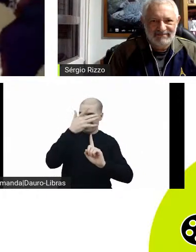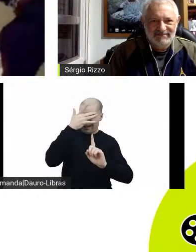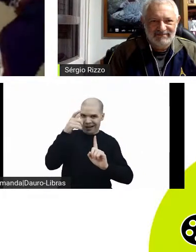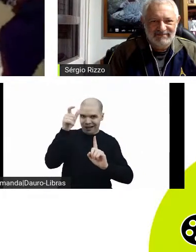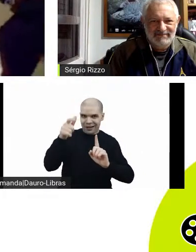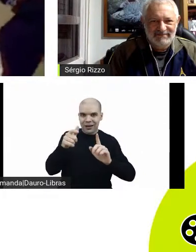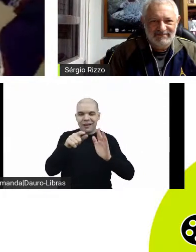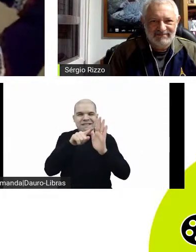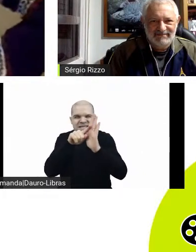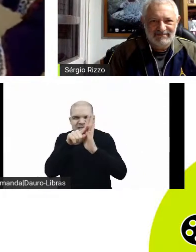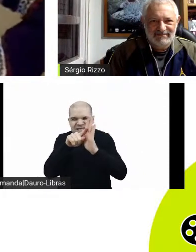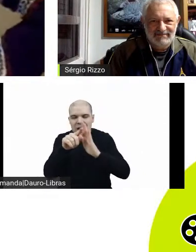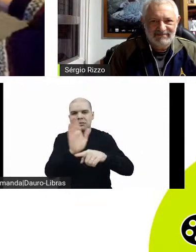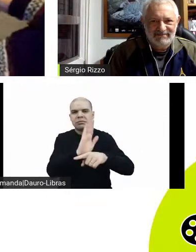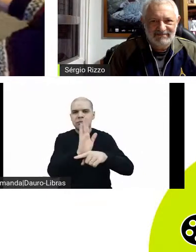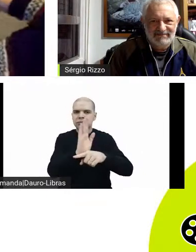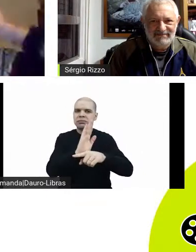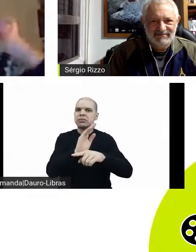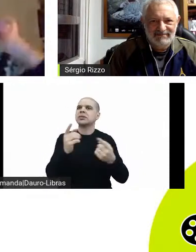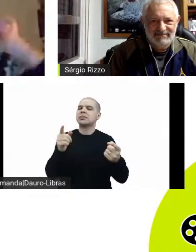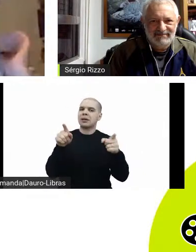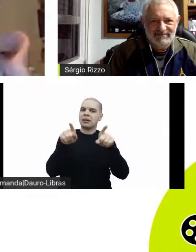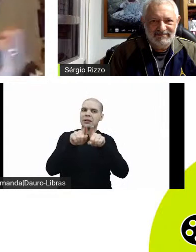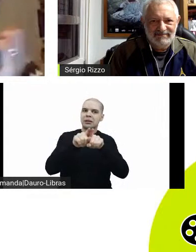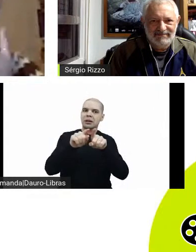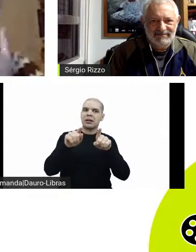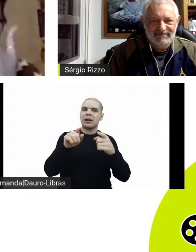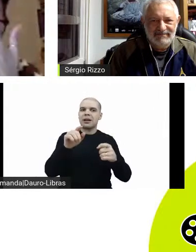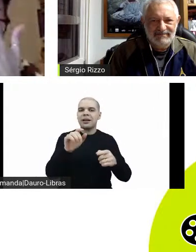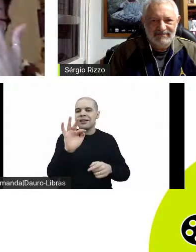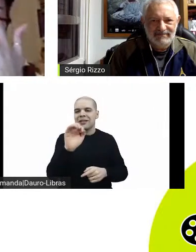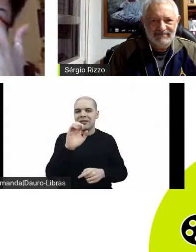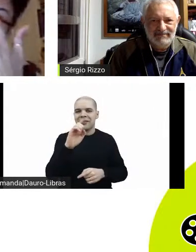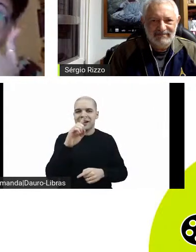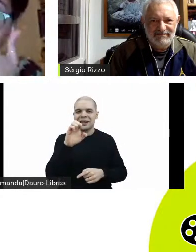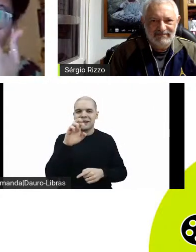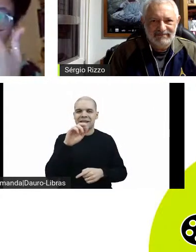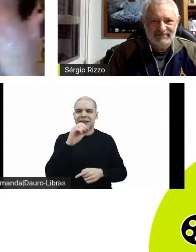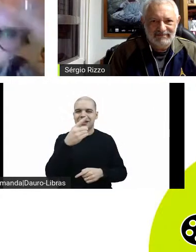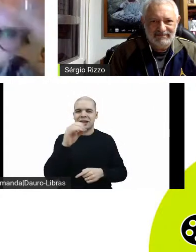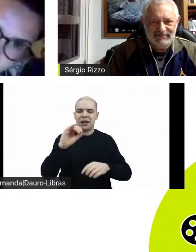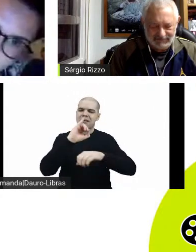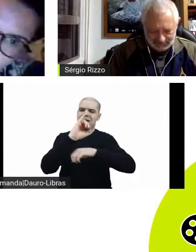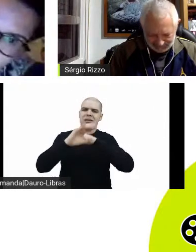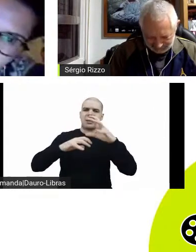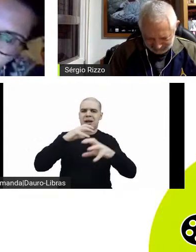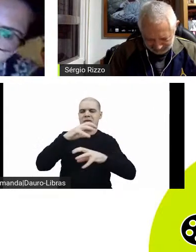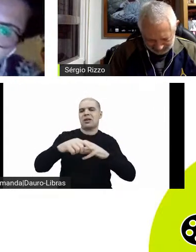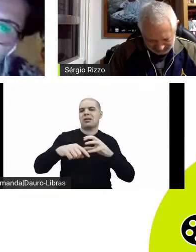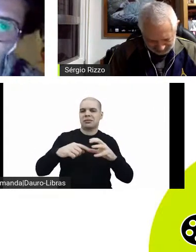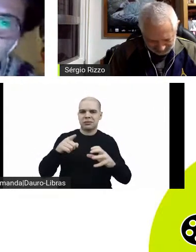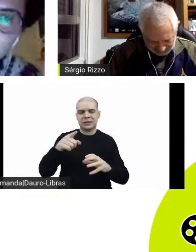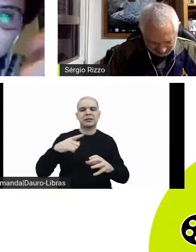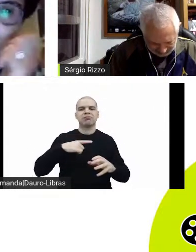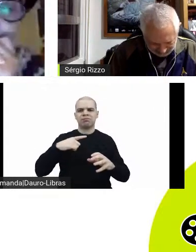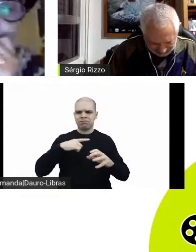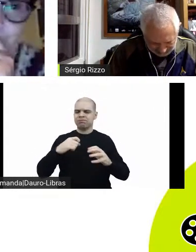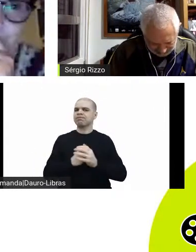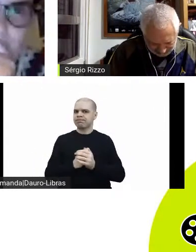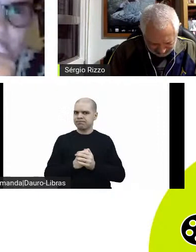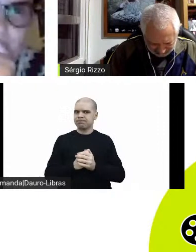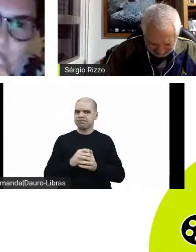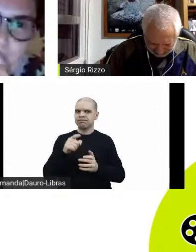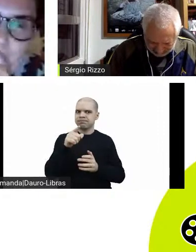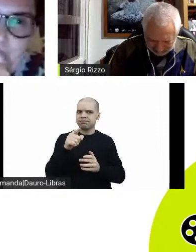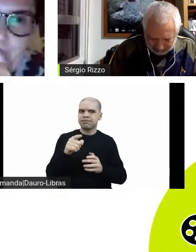Society e a Federação Internacional de Críticos de Cinema. É ministrante do Laboratório de Crítica Cinematográfica na primeira